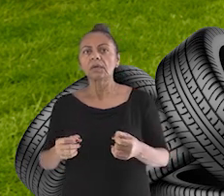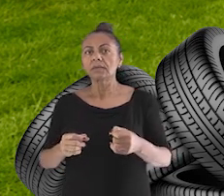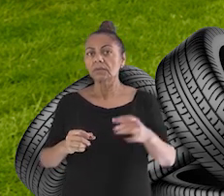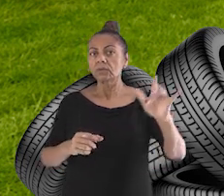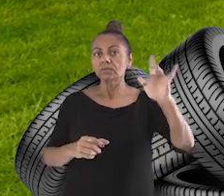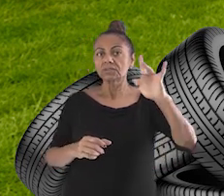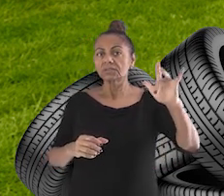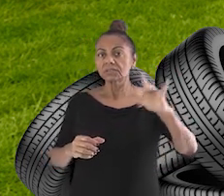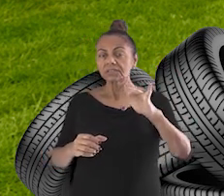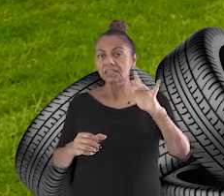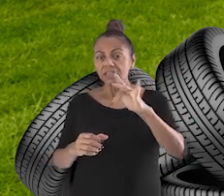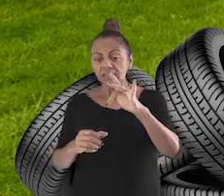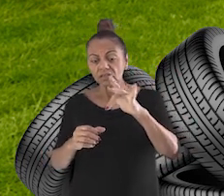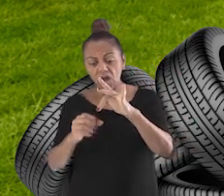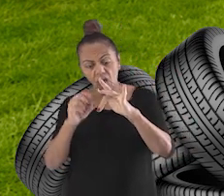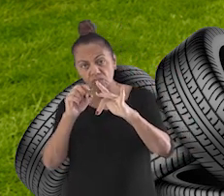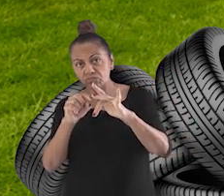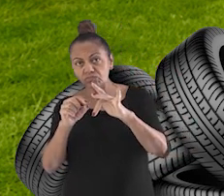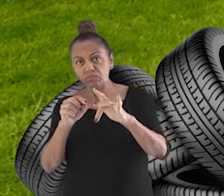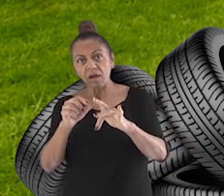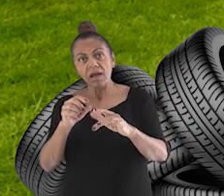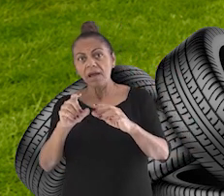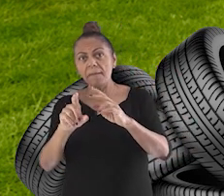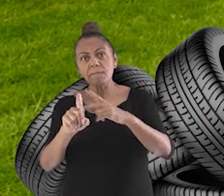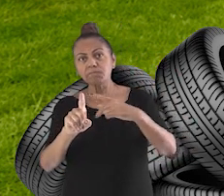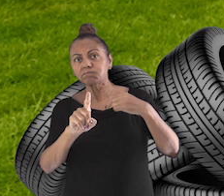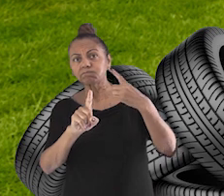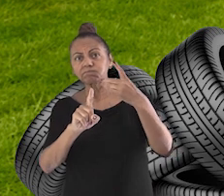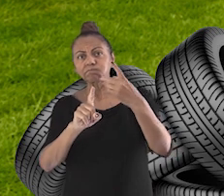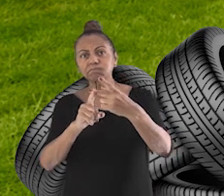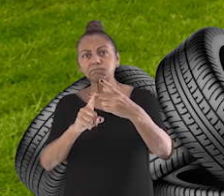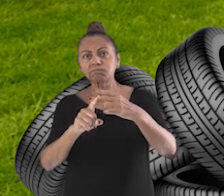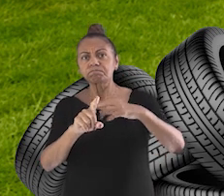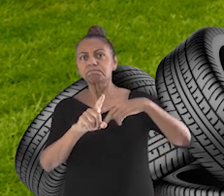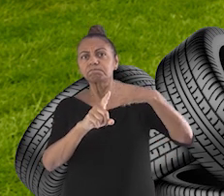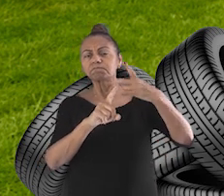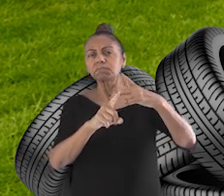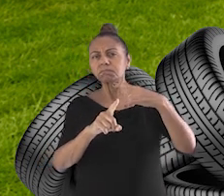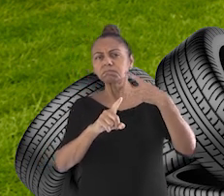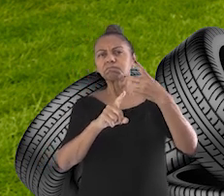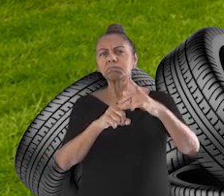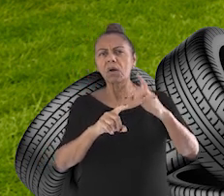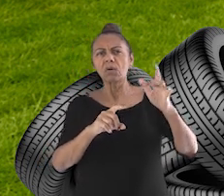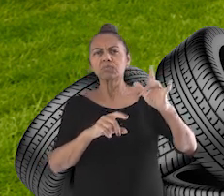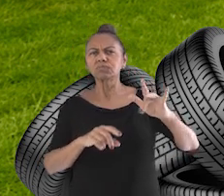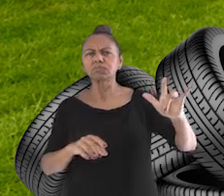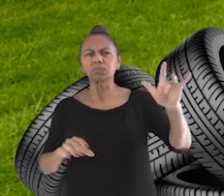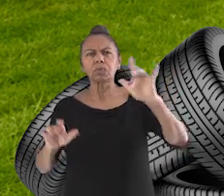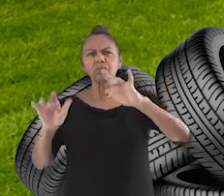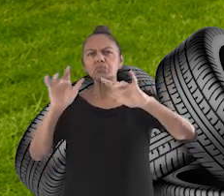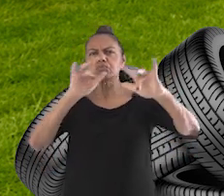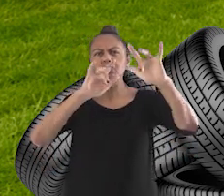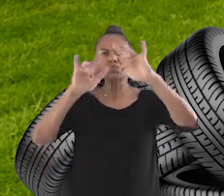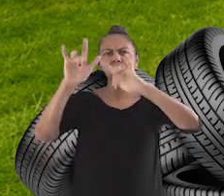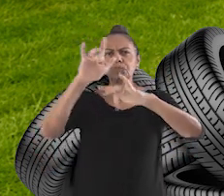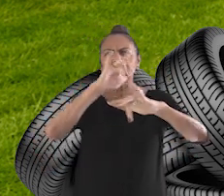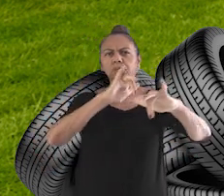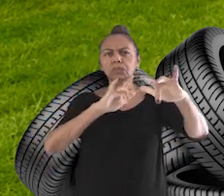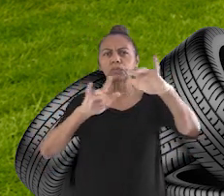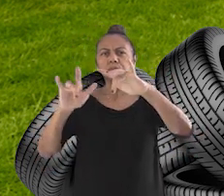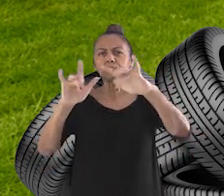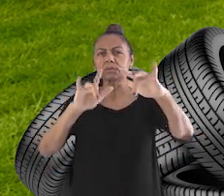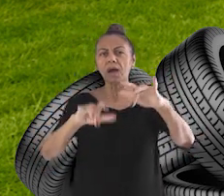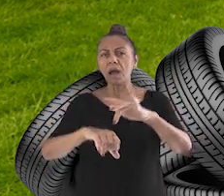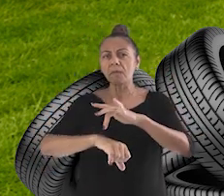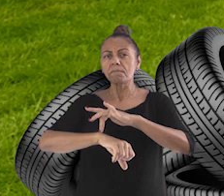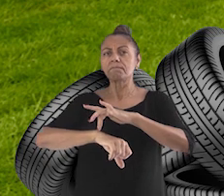mosquitinho se multiplique. Faça muitos outros mosquitos. E assim, vão ter muito mais mosquitos voando e picando a